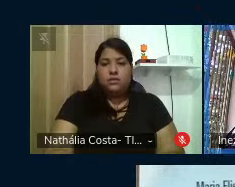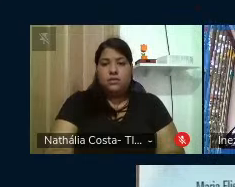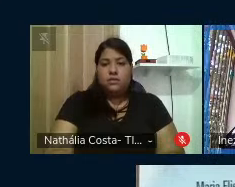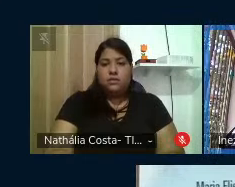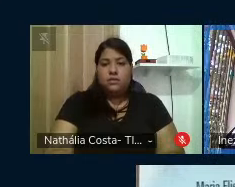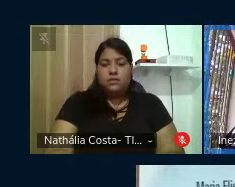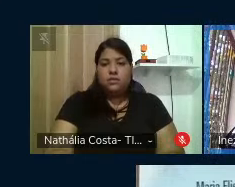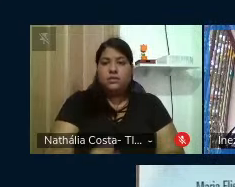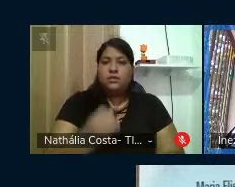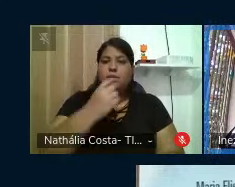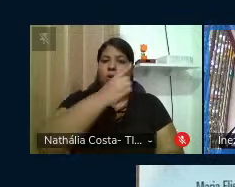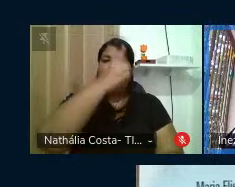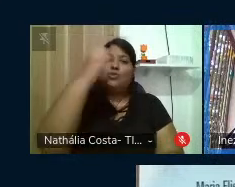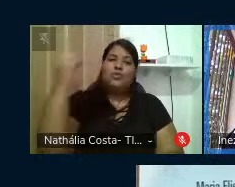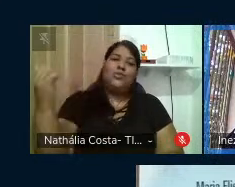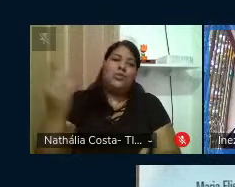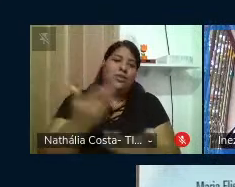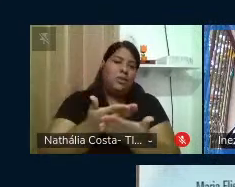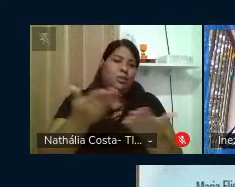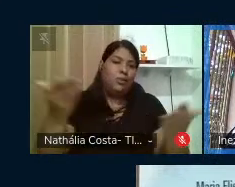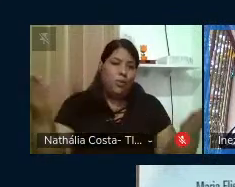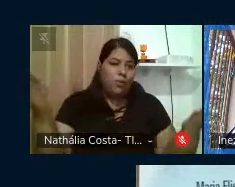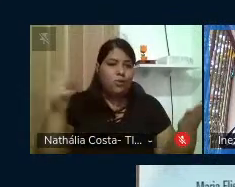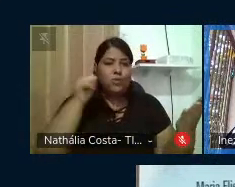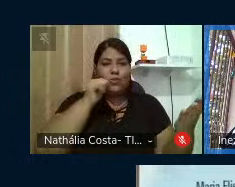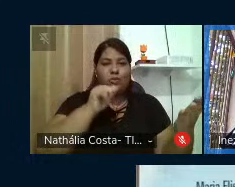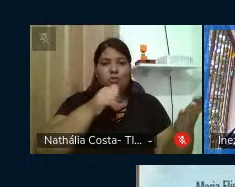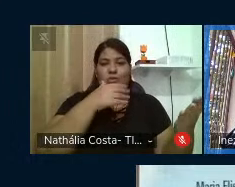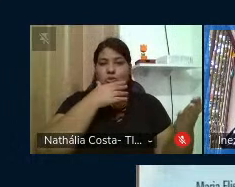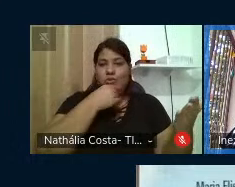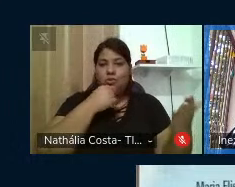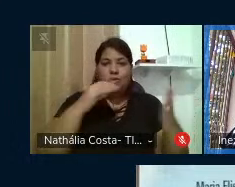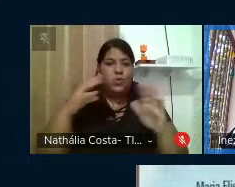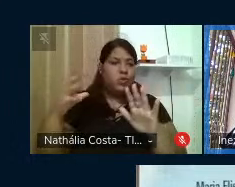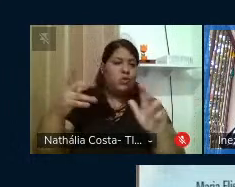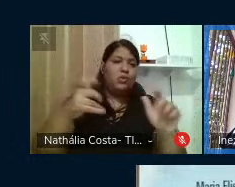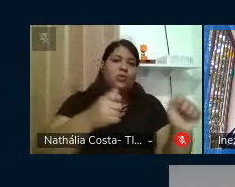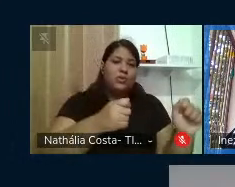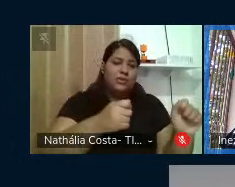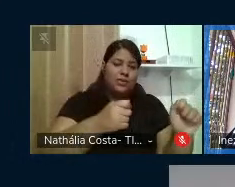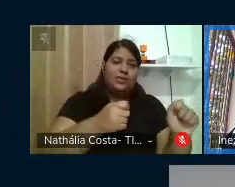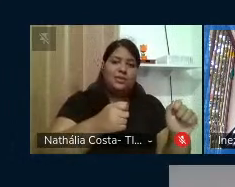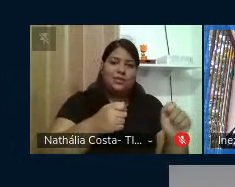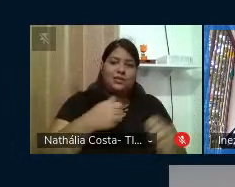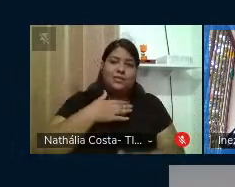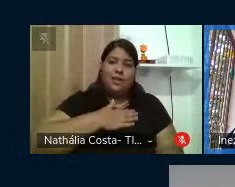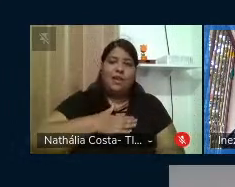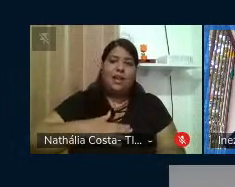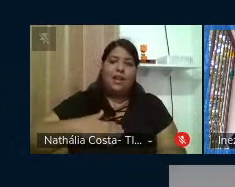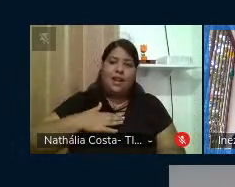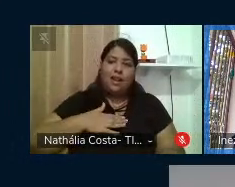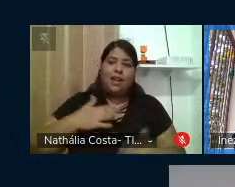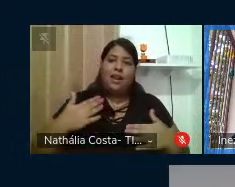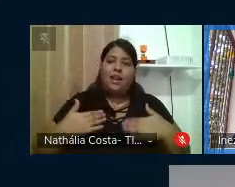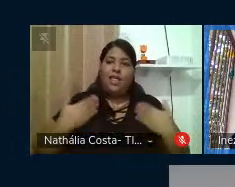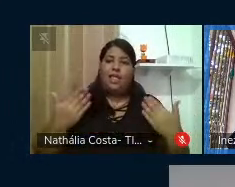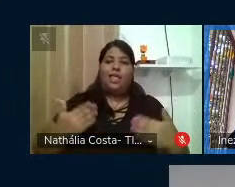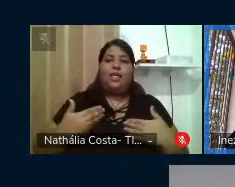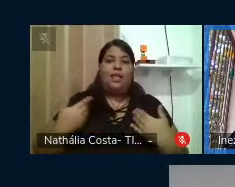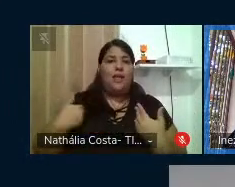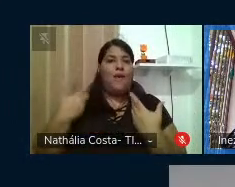Bom dia a todos, todas e todos. E é com grande alegria que